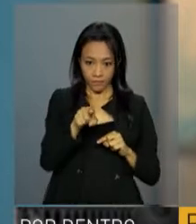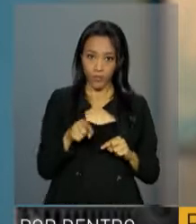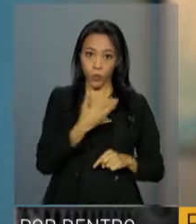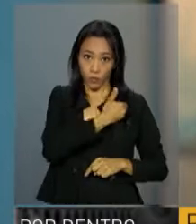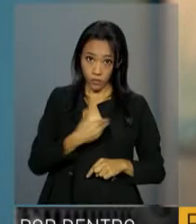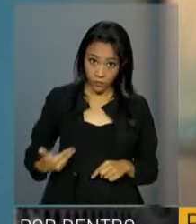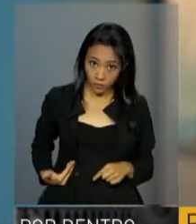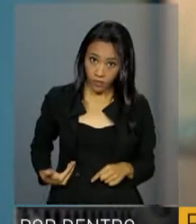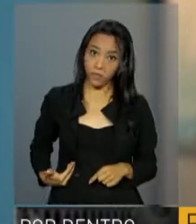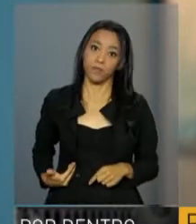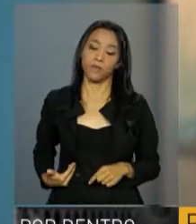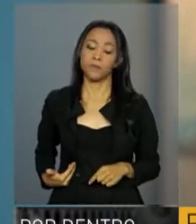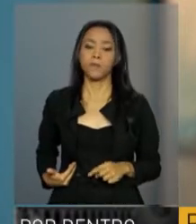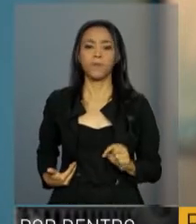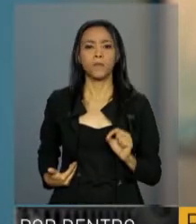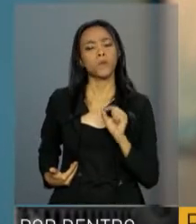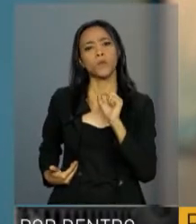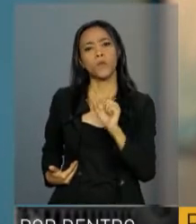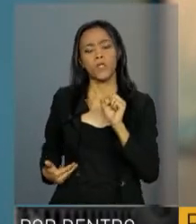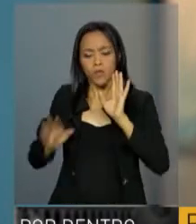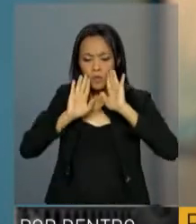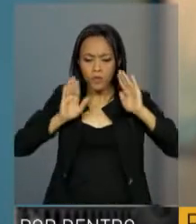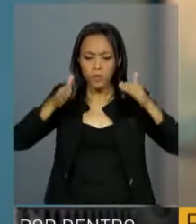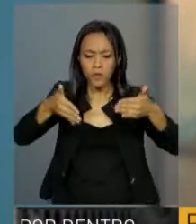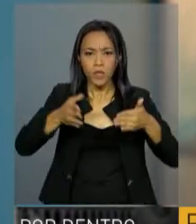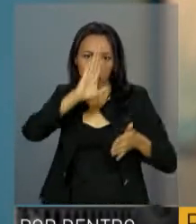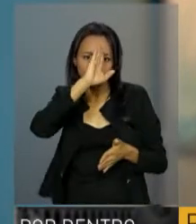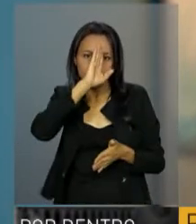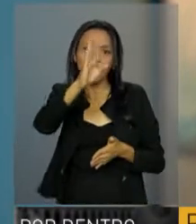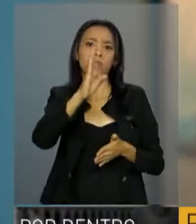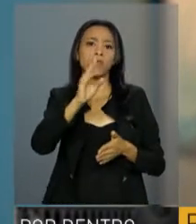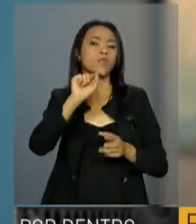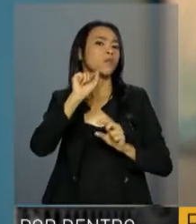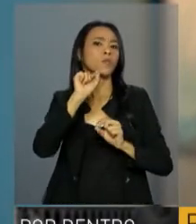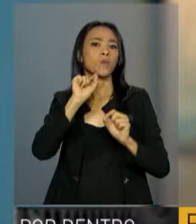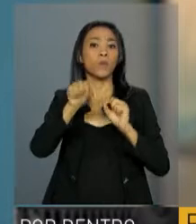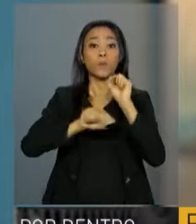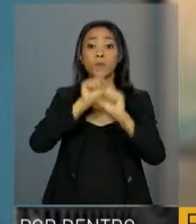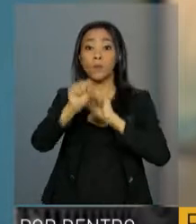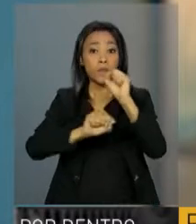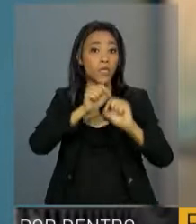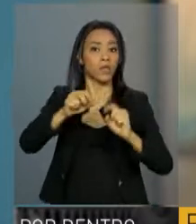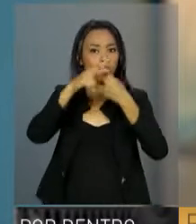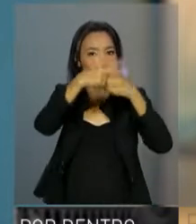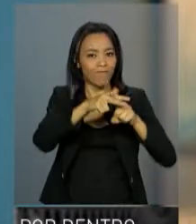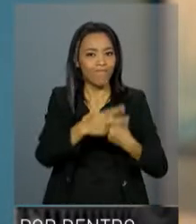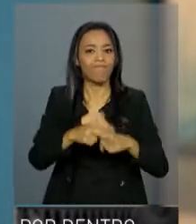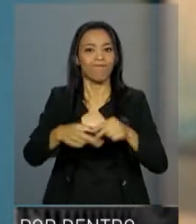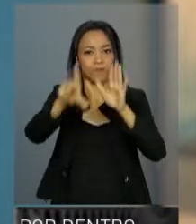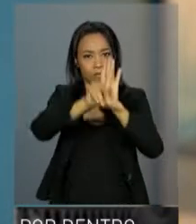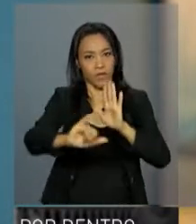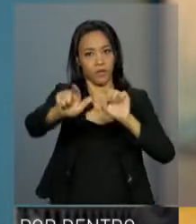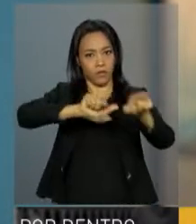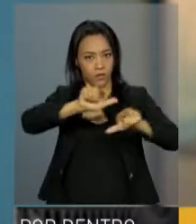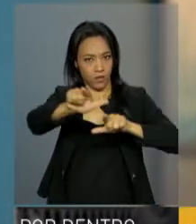deu prioridade para a modernização da legislação trabalhista,